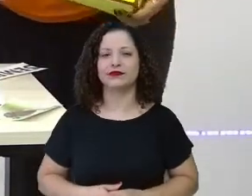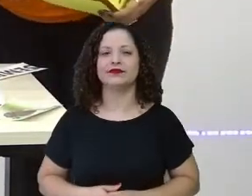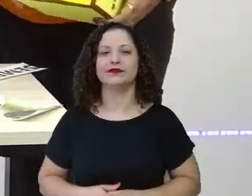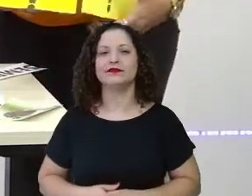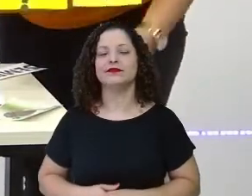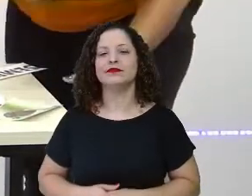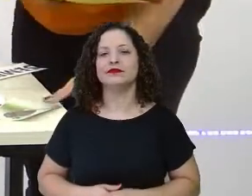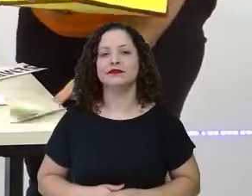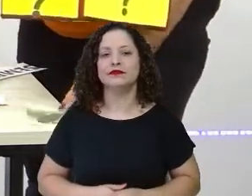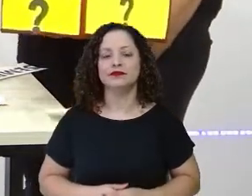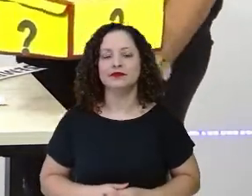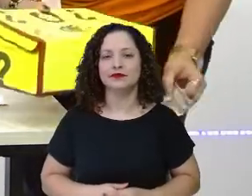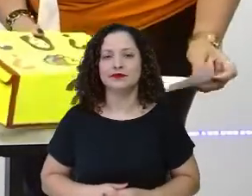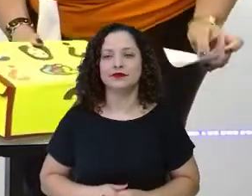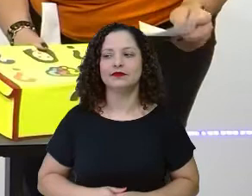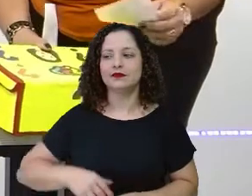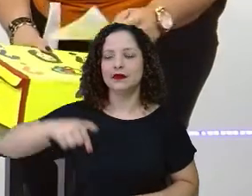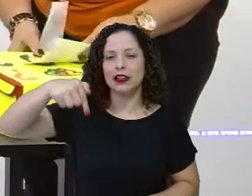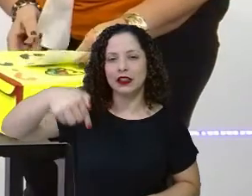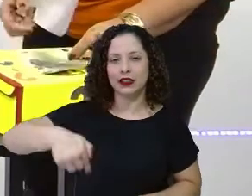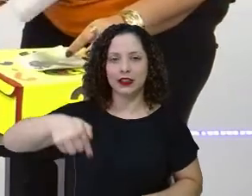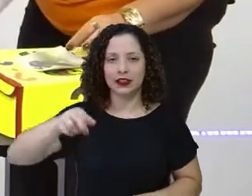Ó! Que tem! Que!